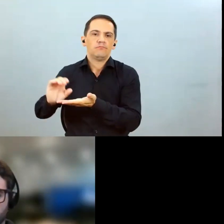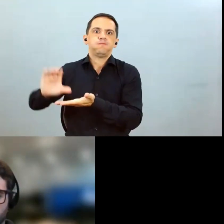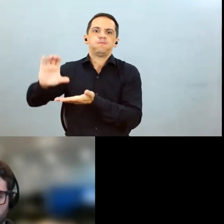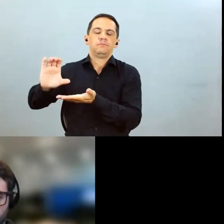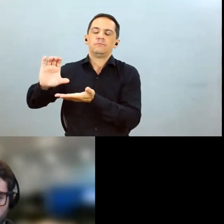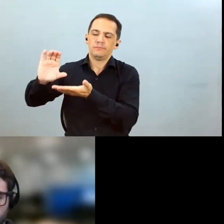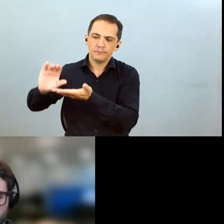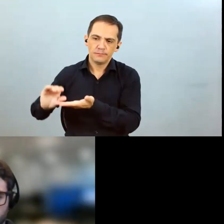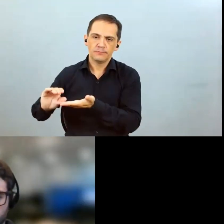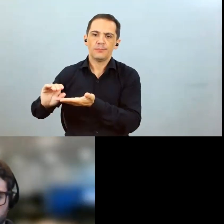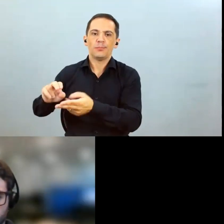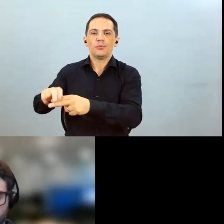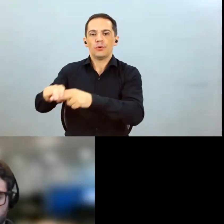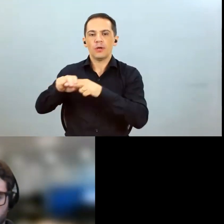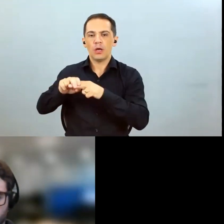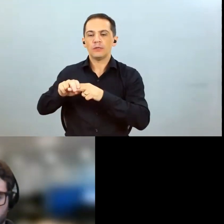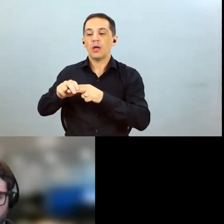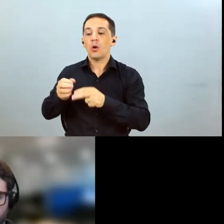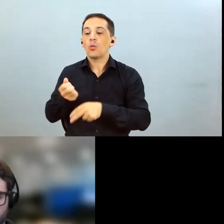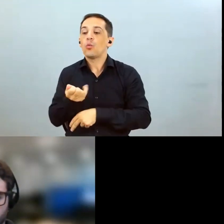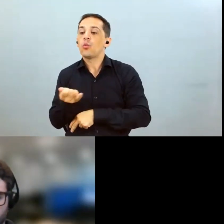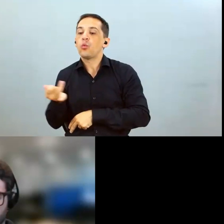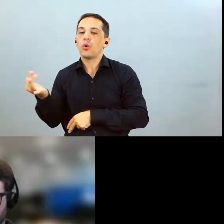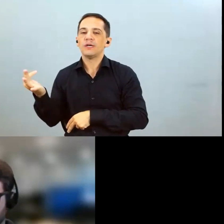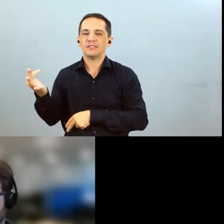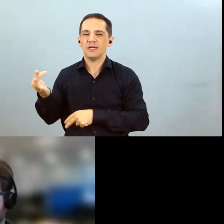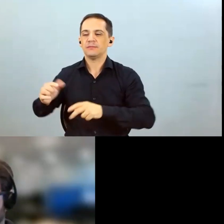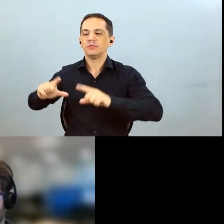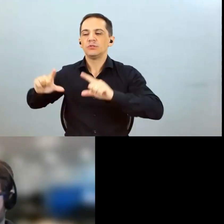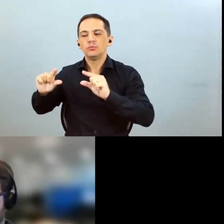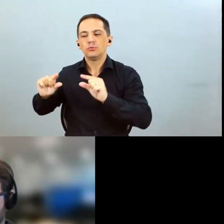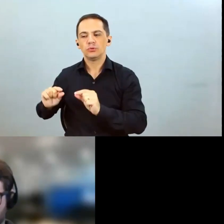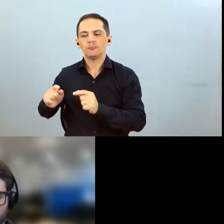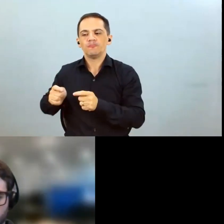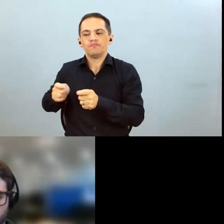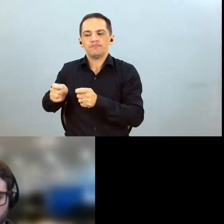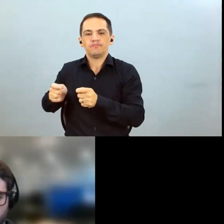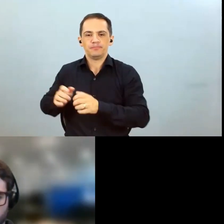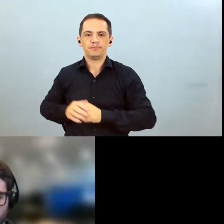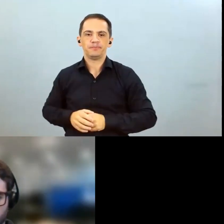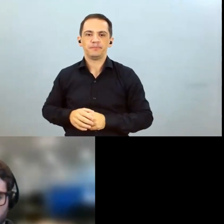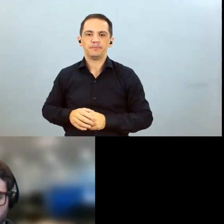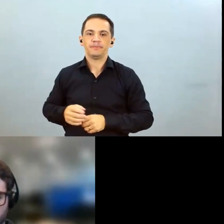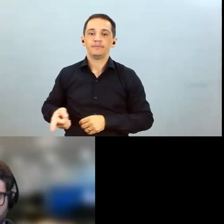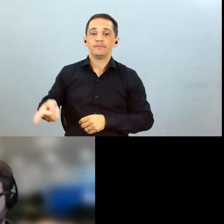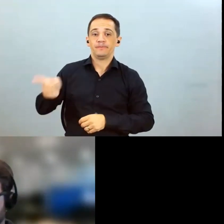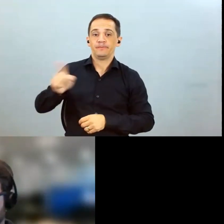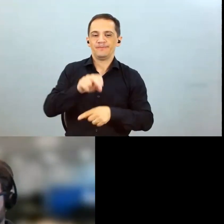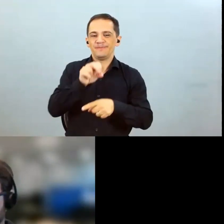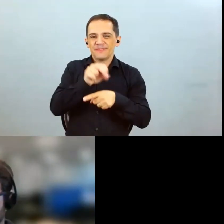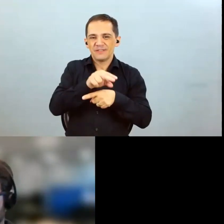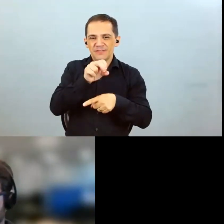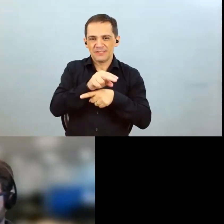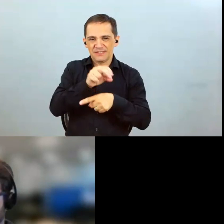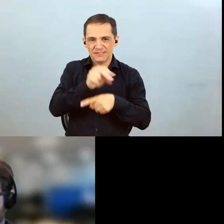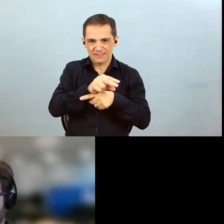ajuste nas quantidades. Na parte de insumos também gostaria de comentar a parte dos defensivos agrícolas e